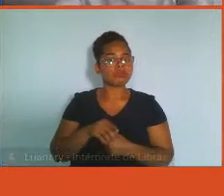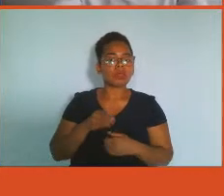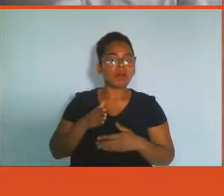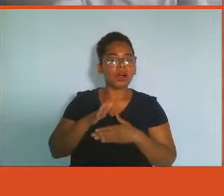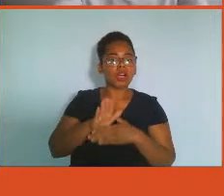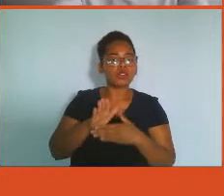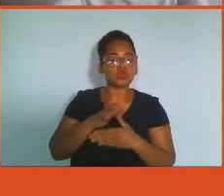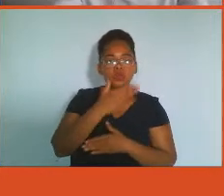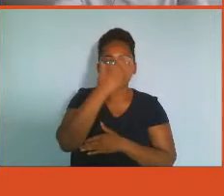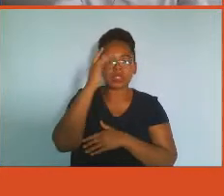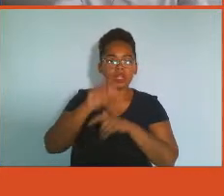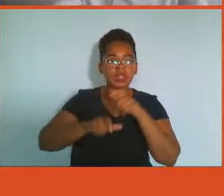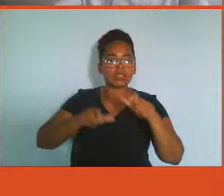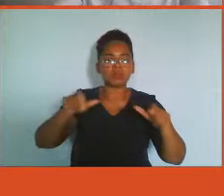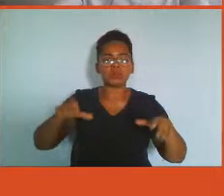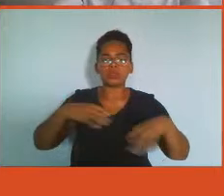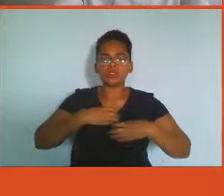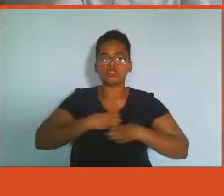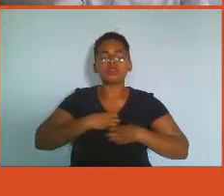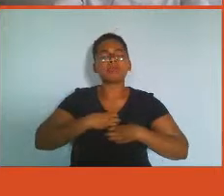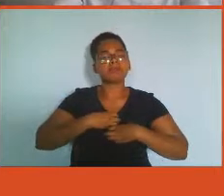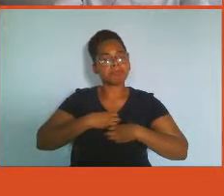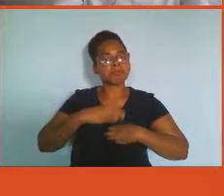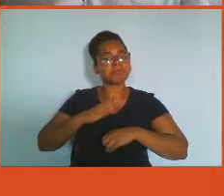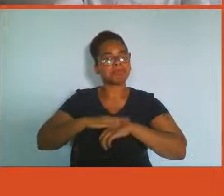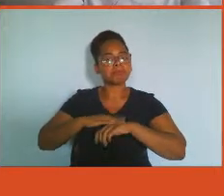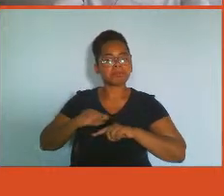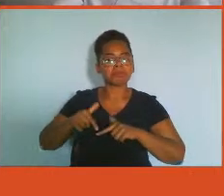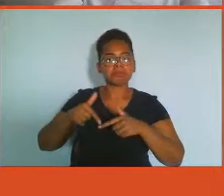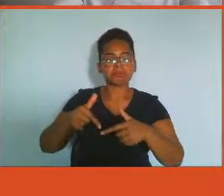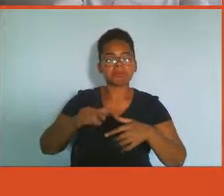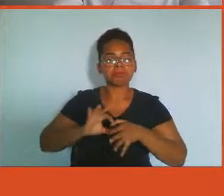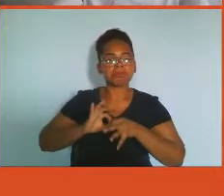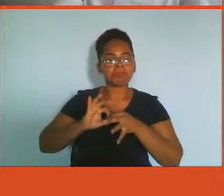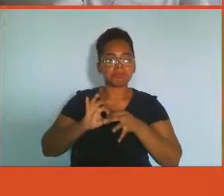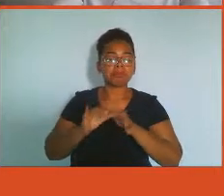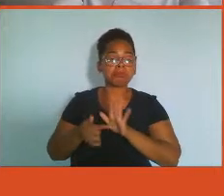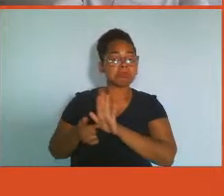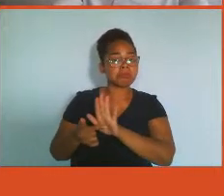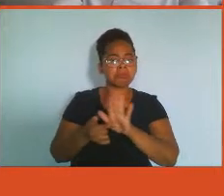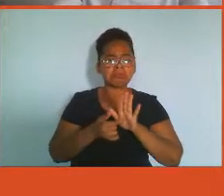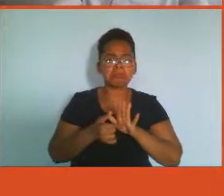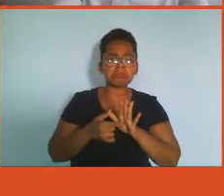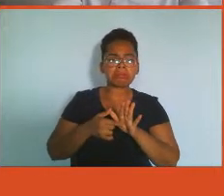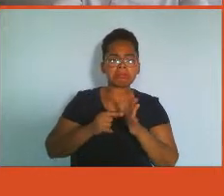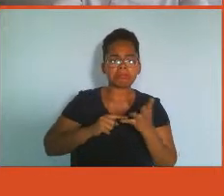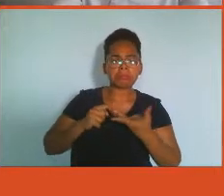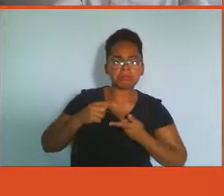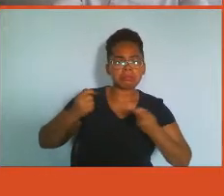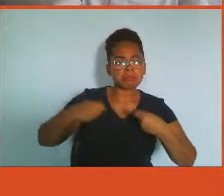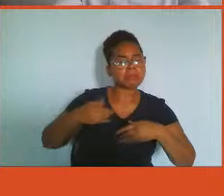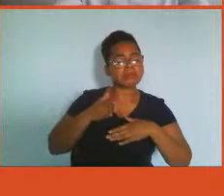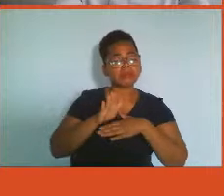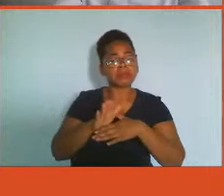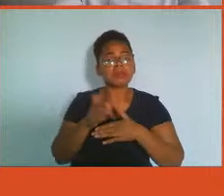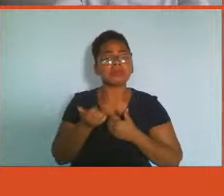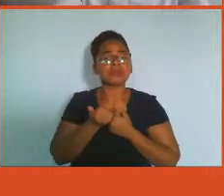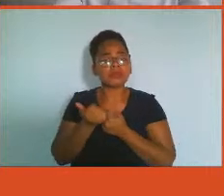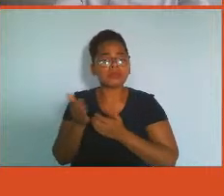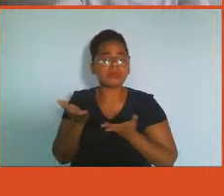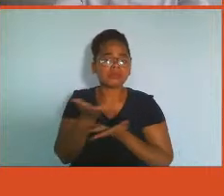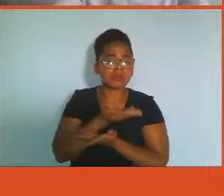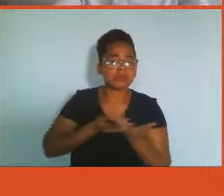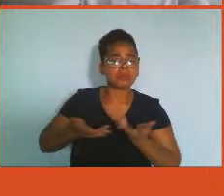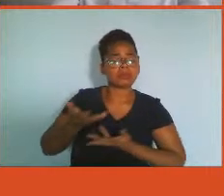onde elas gostariam de estar, compartilhando o que elas podem ter de melhor. Esse engajamento traz um sentimento de